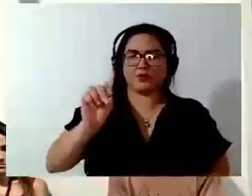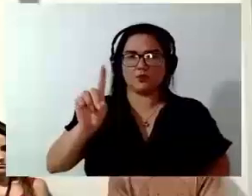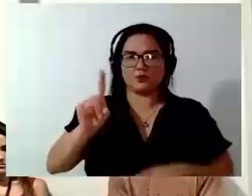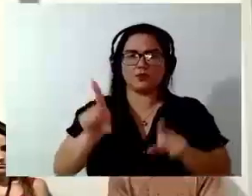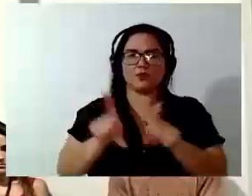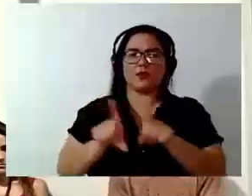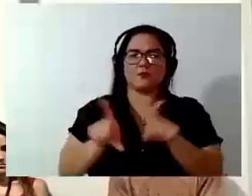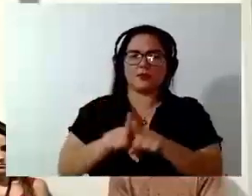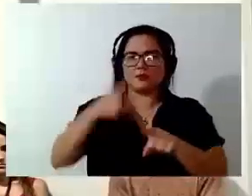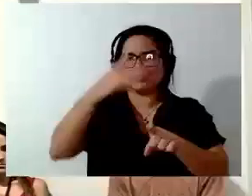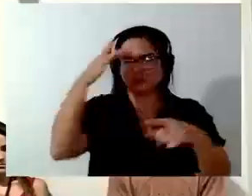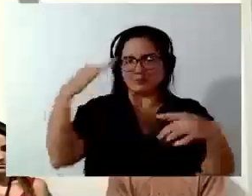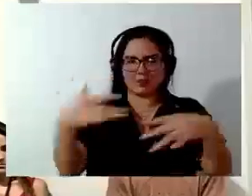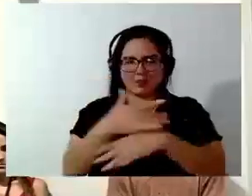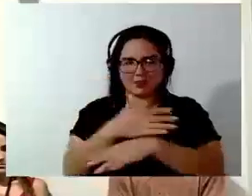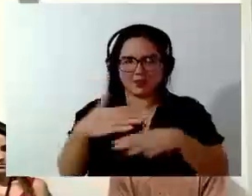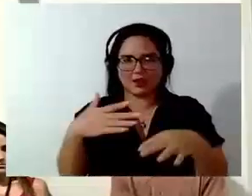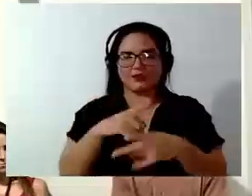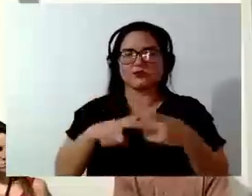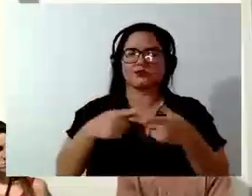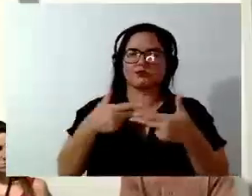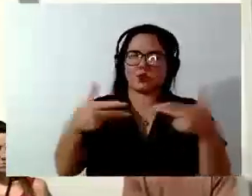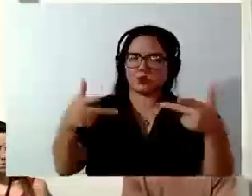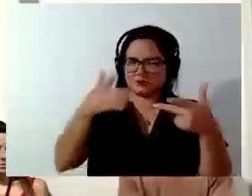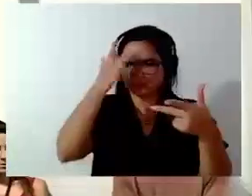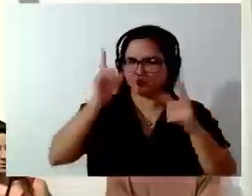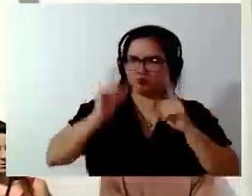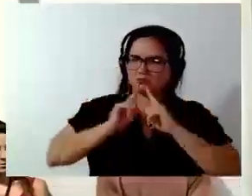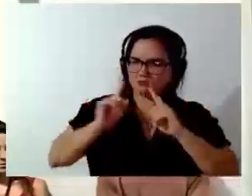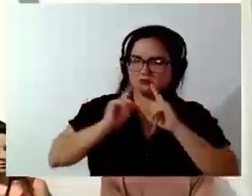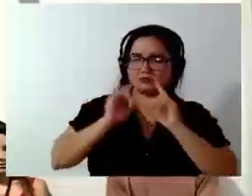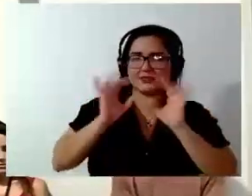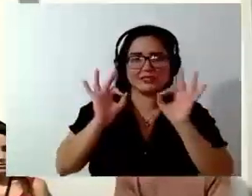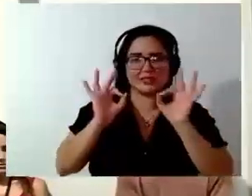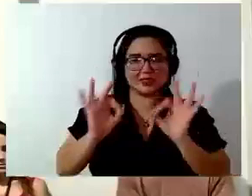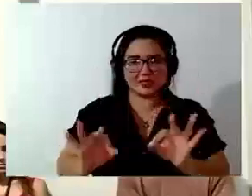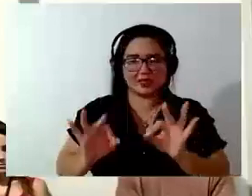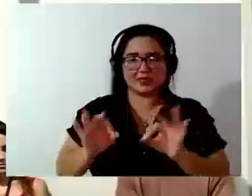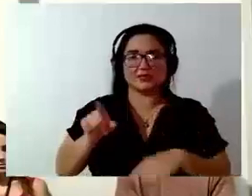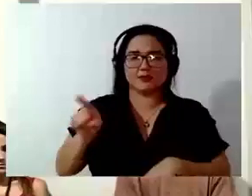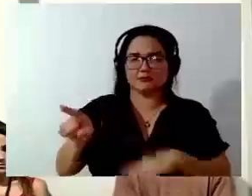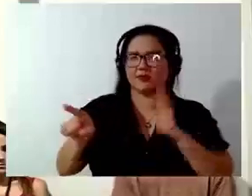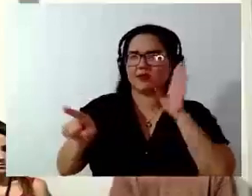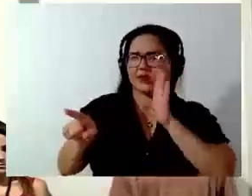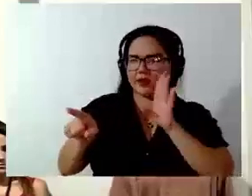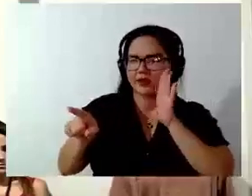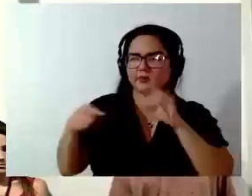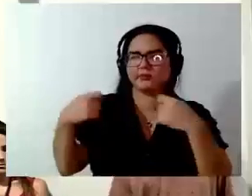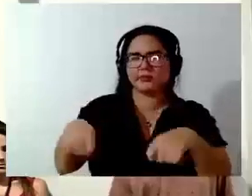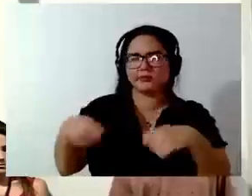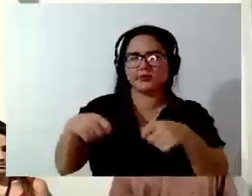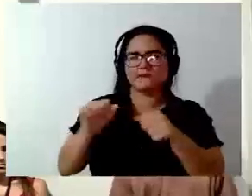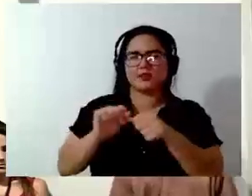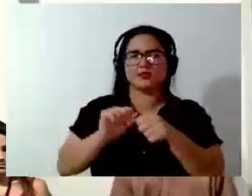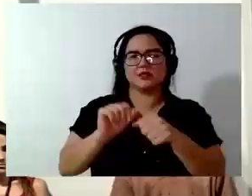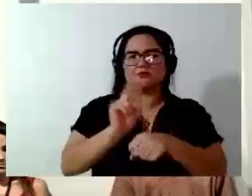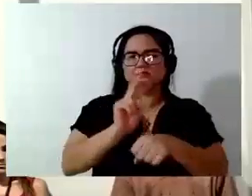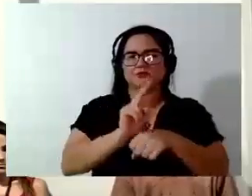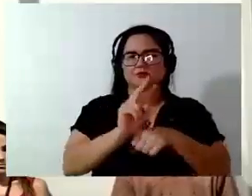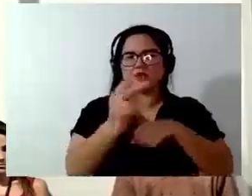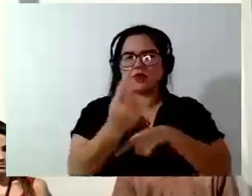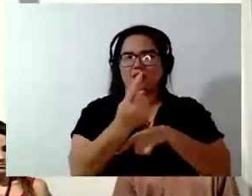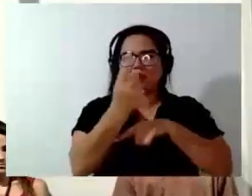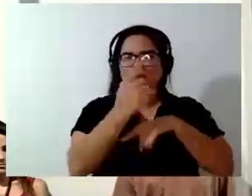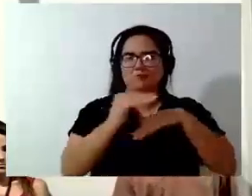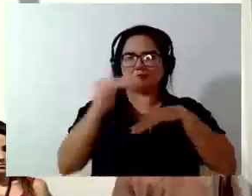pedestres, os calçamentos, que aqui é muito falado. Com certeza, ali é óbvio que tem que botar essa proteção mais alta, porque ficou